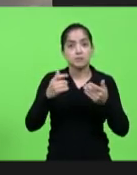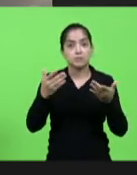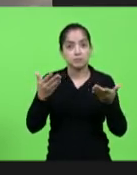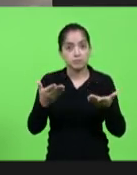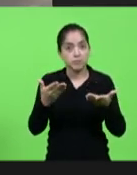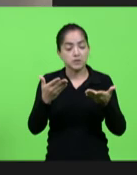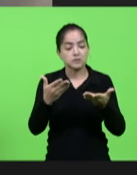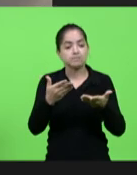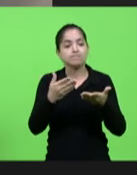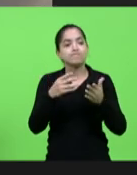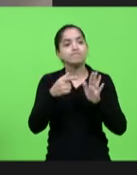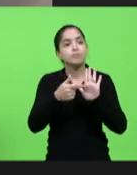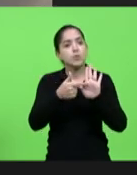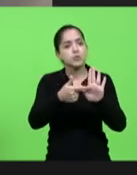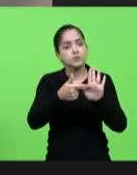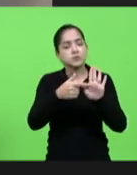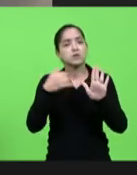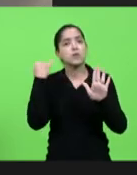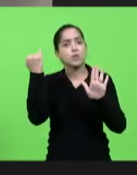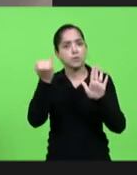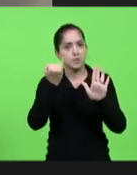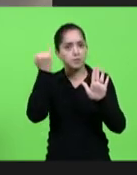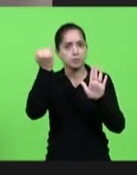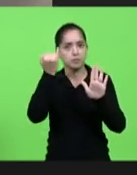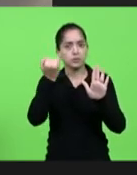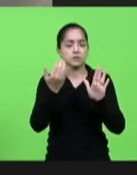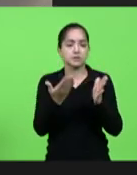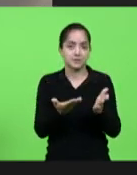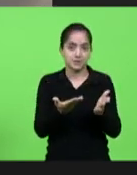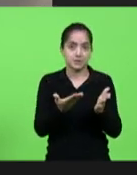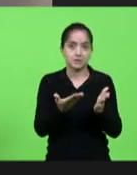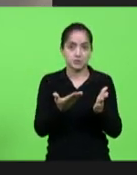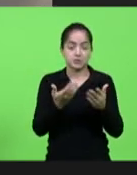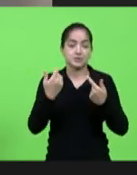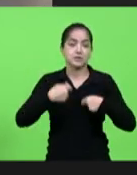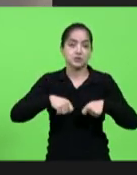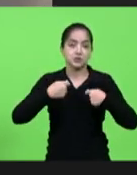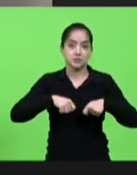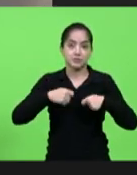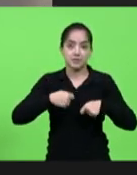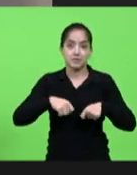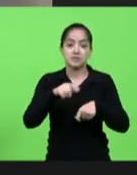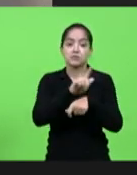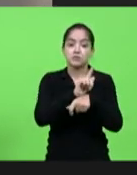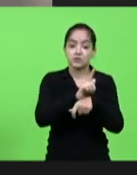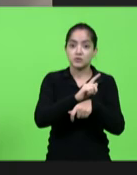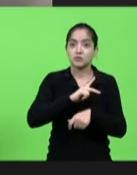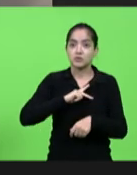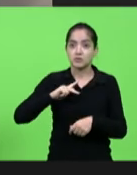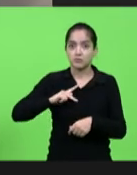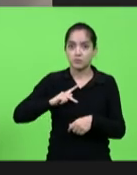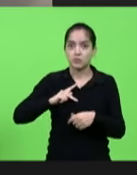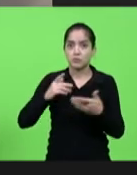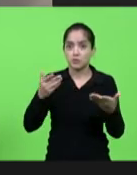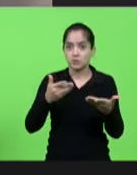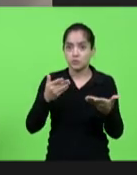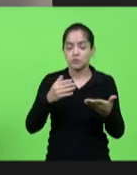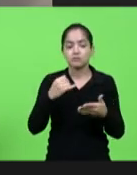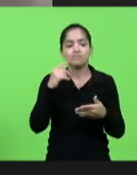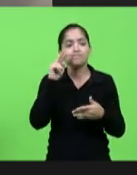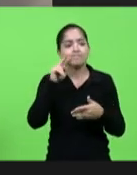importância para a assistência social que é o que nós mais precisamos dos gestores públicos hoje é dar